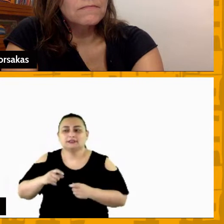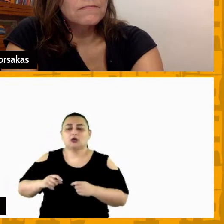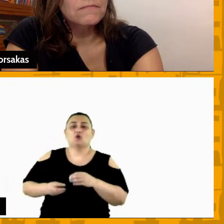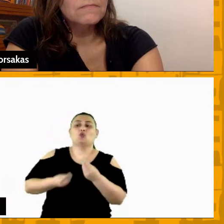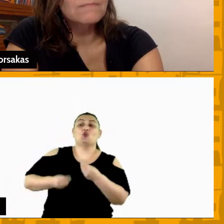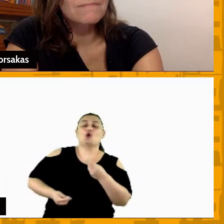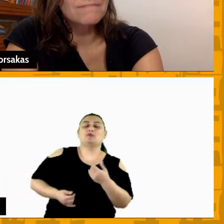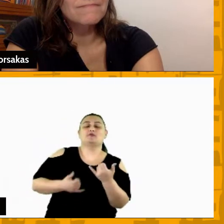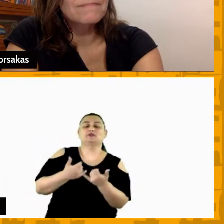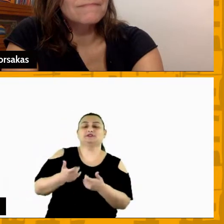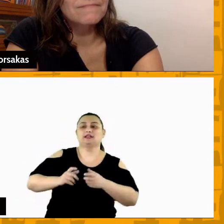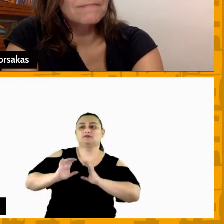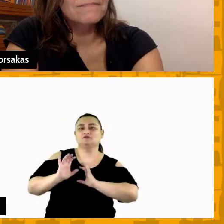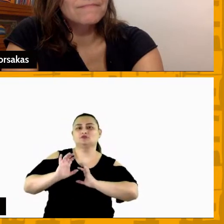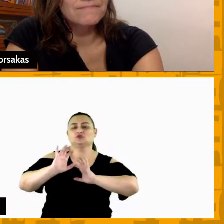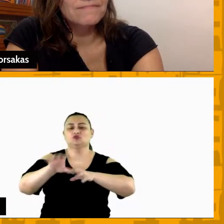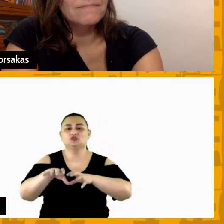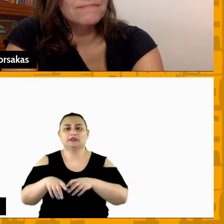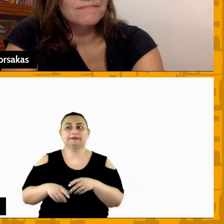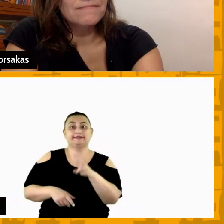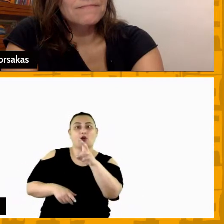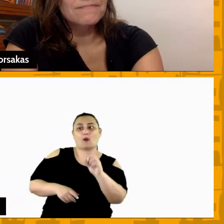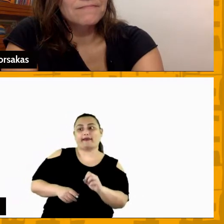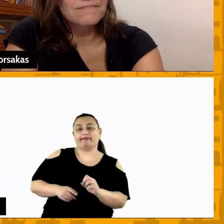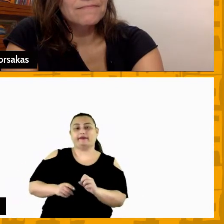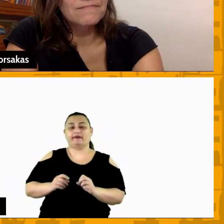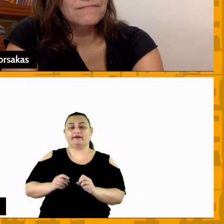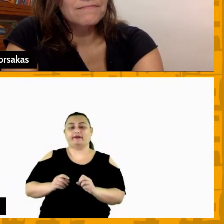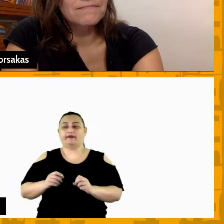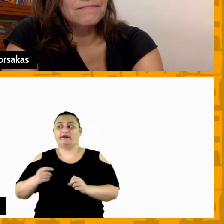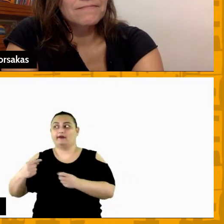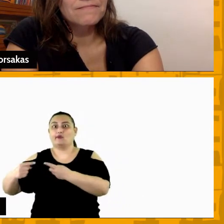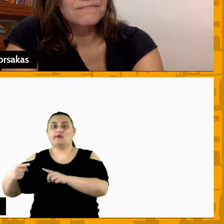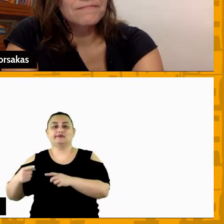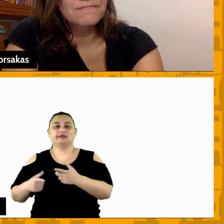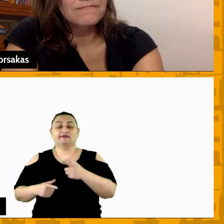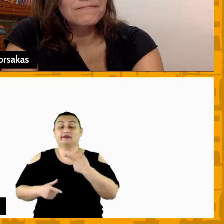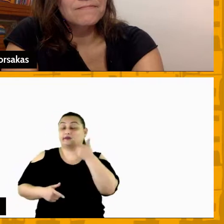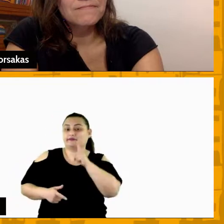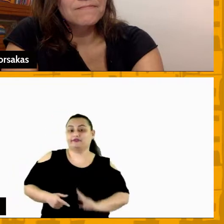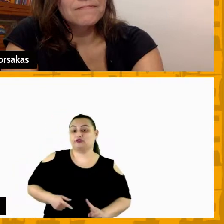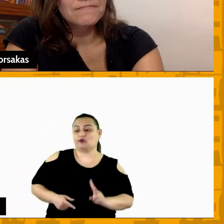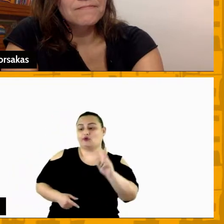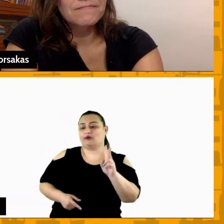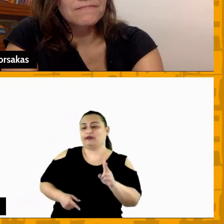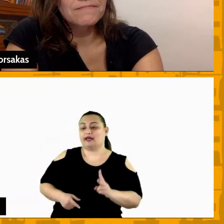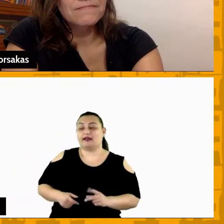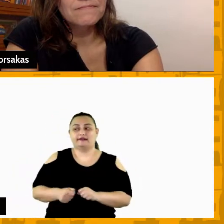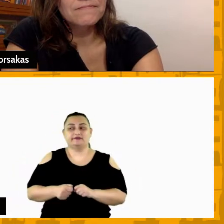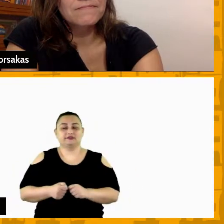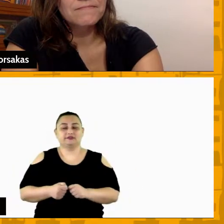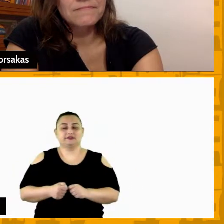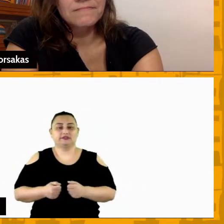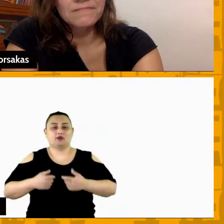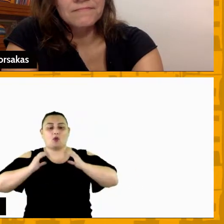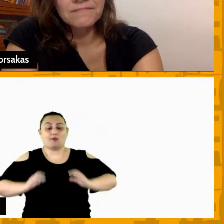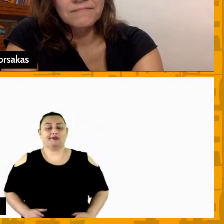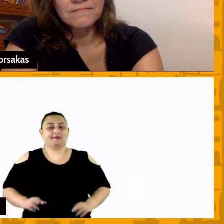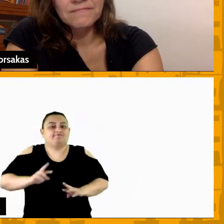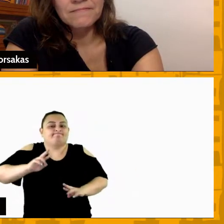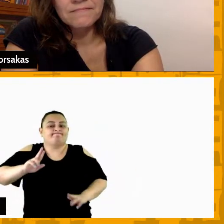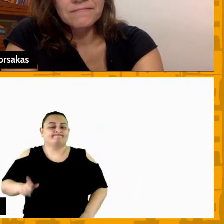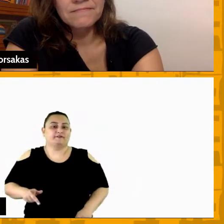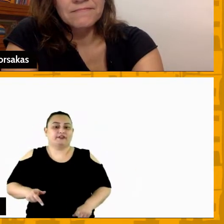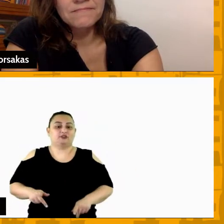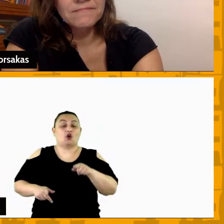um jogo você está ganhando de 50 pontos e você então você não age daquela forma a gente sempre fala para os atletas